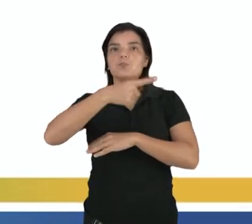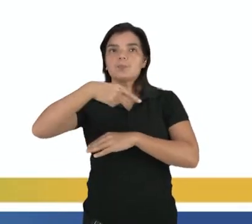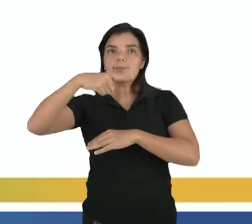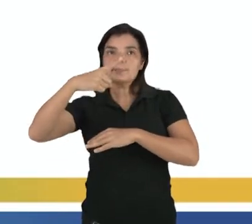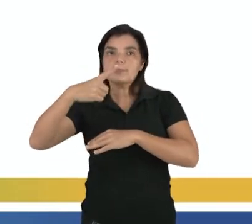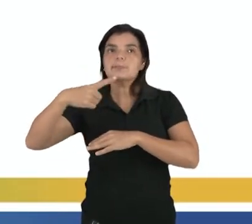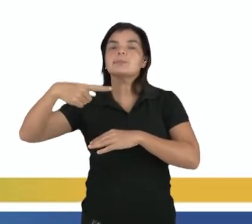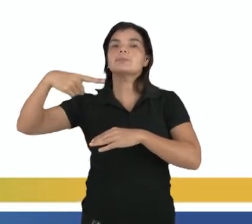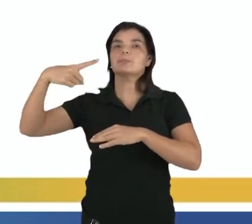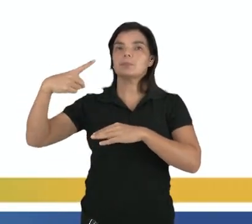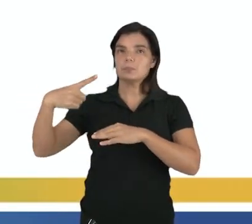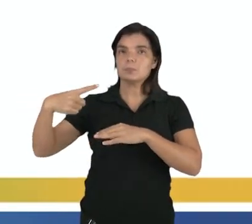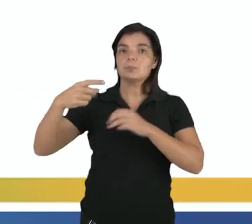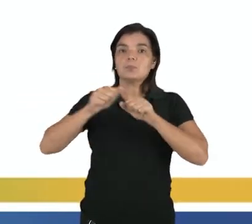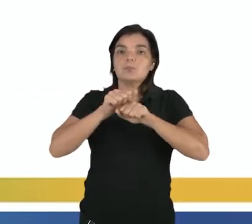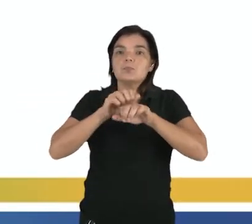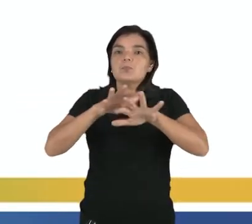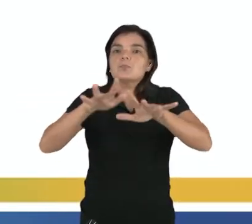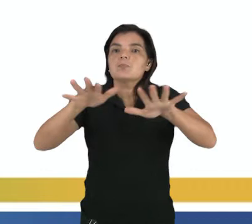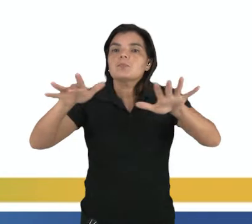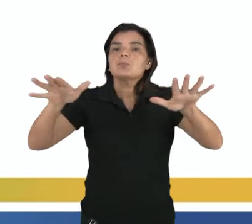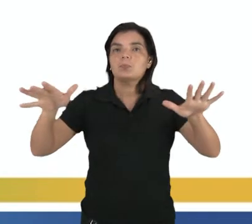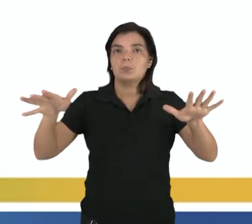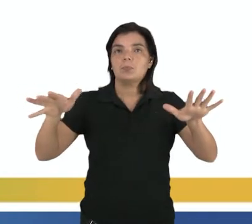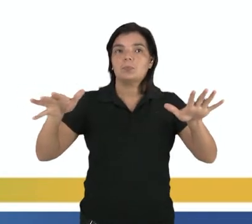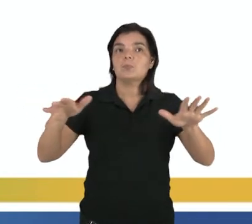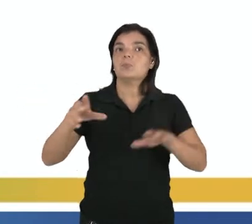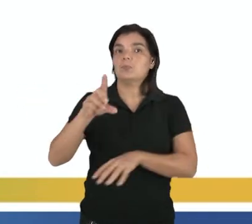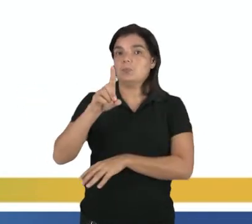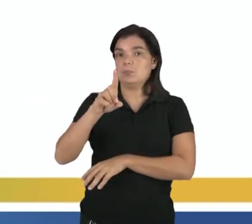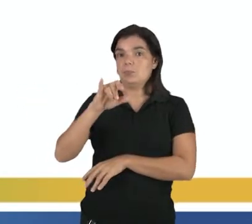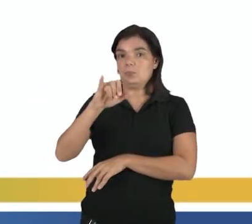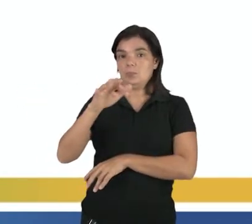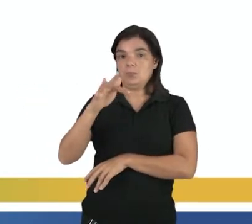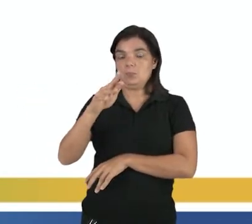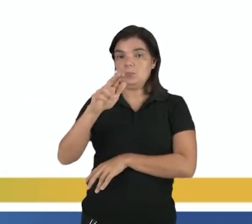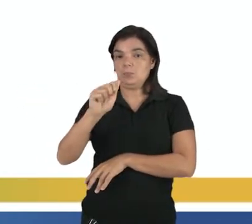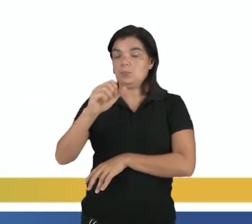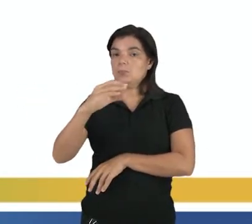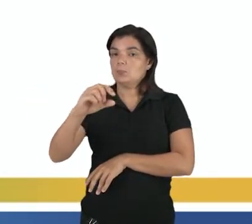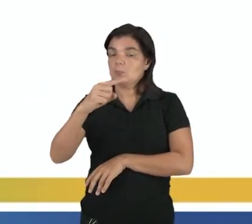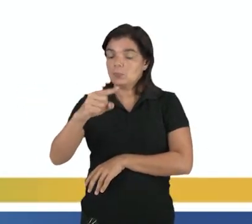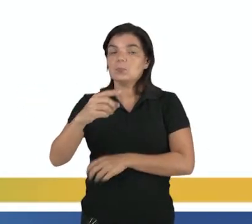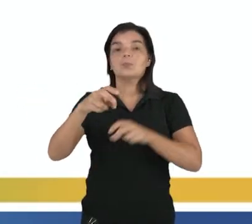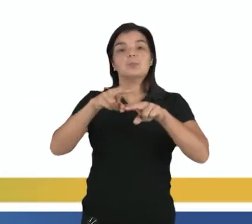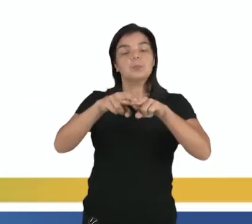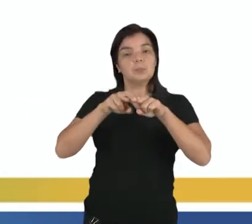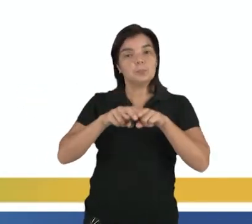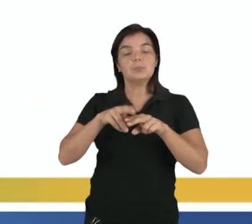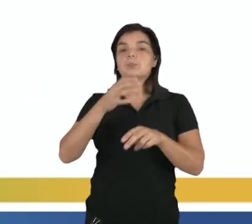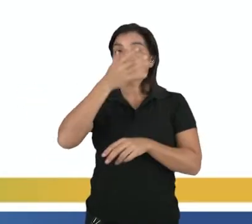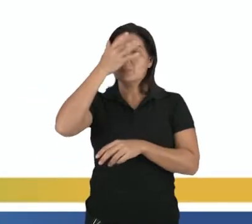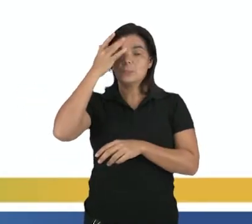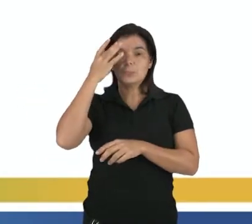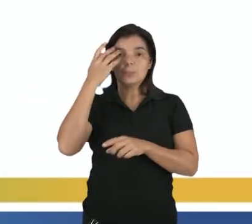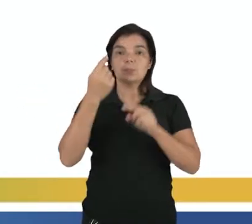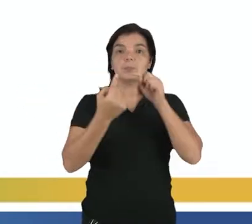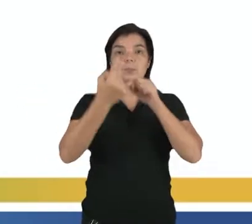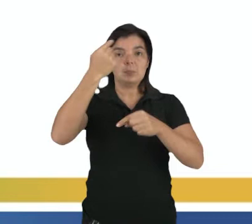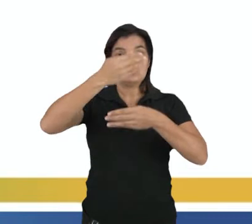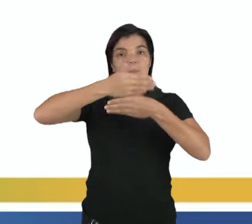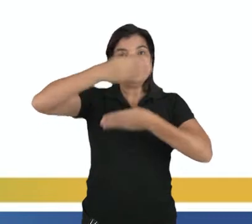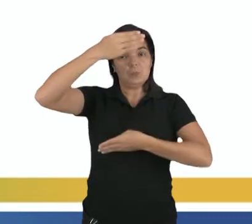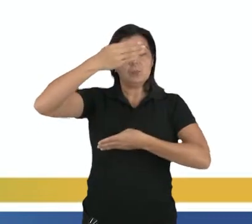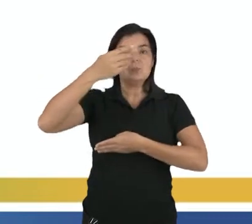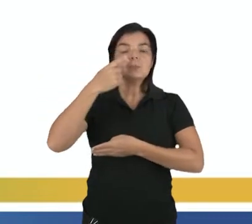e aí ela espalha. Isso é difração. É por isso que se você tiver uma pessoa atrás de um muro